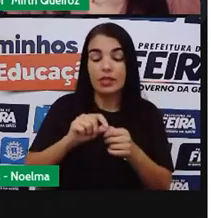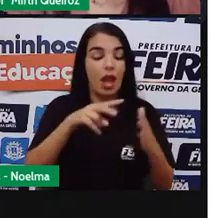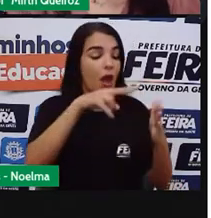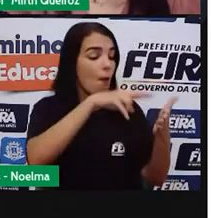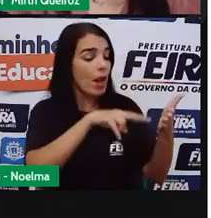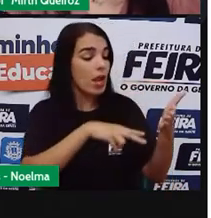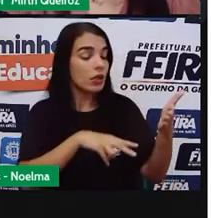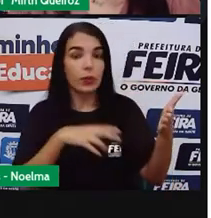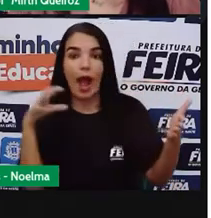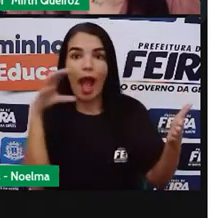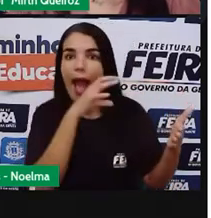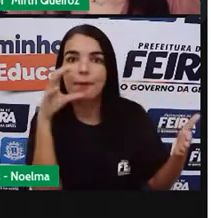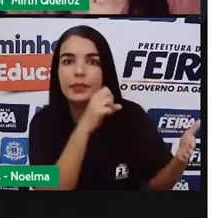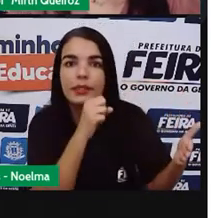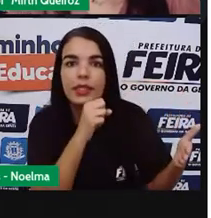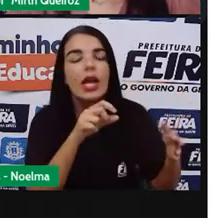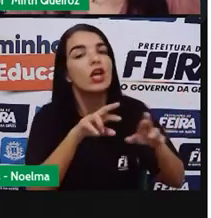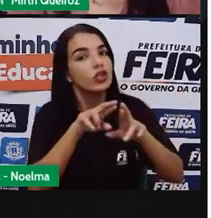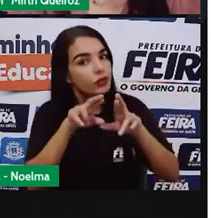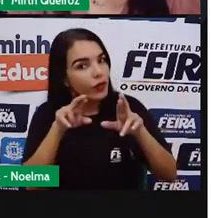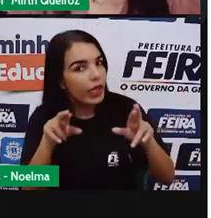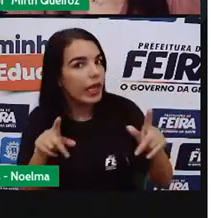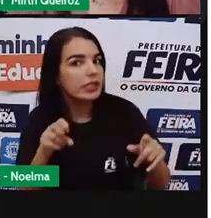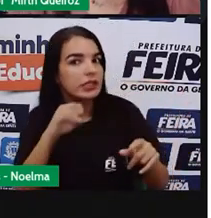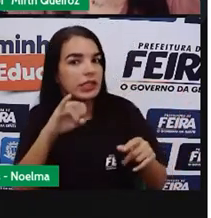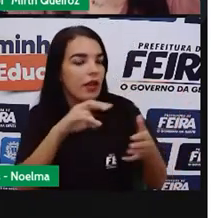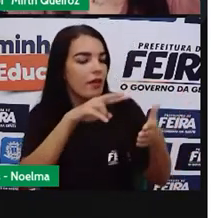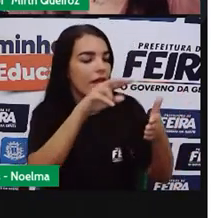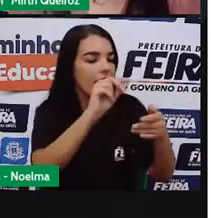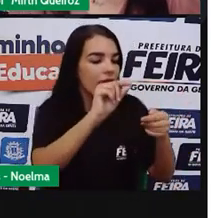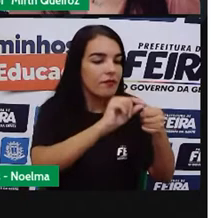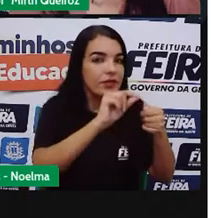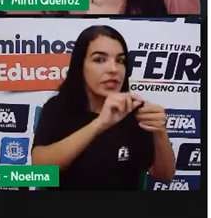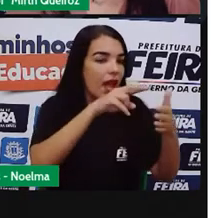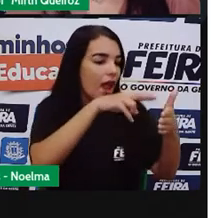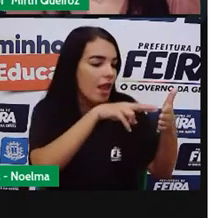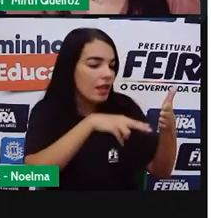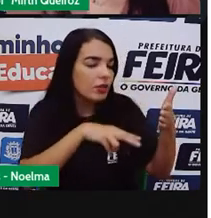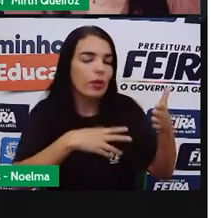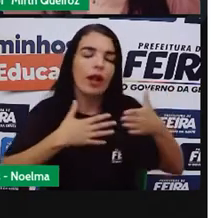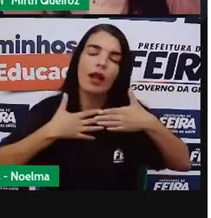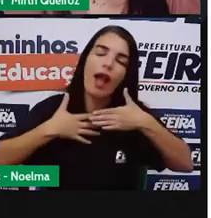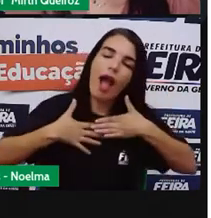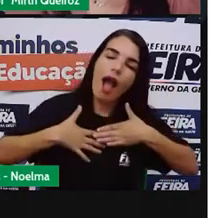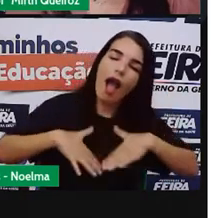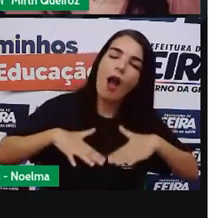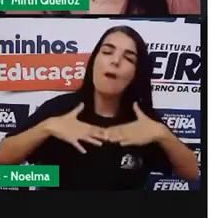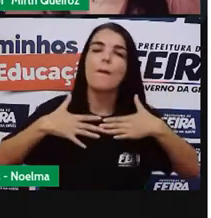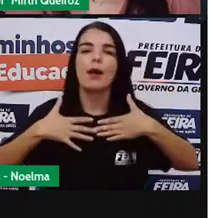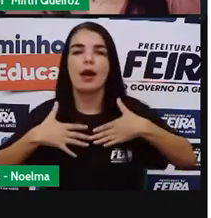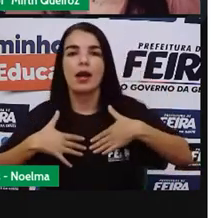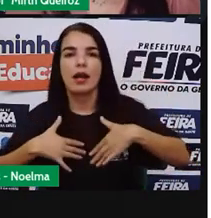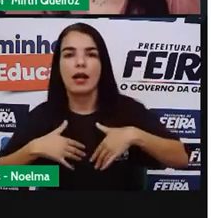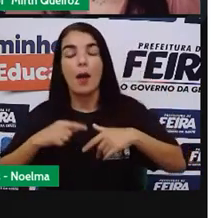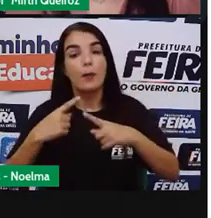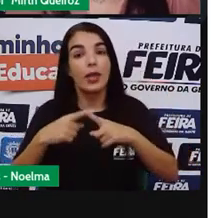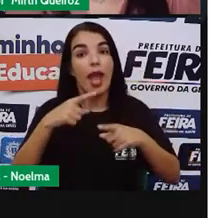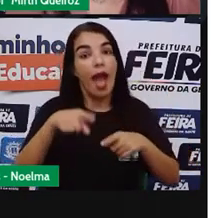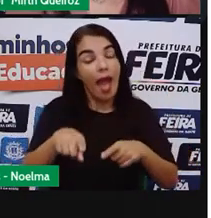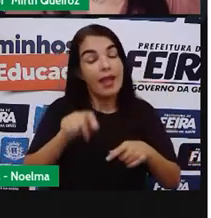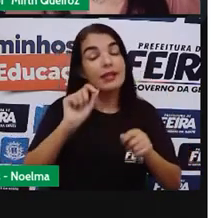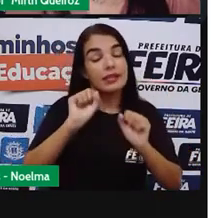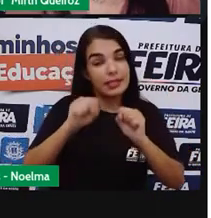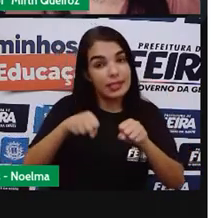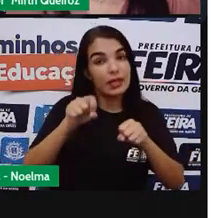Uma leitura mais acelerada é diferente da gente fazer aquela leitura mais calma, mais tranquila, que seria a leitura interpretativa.